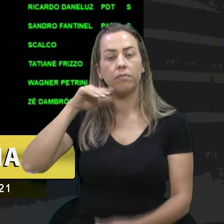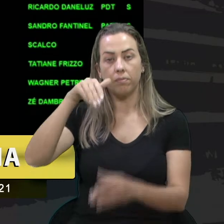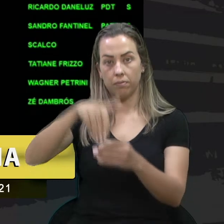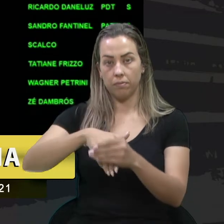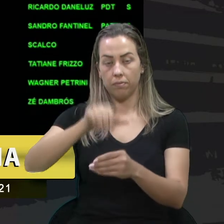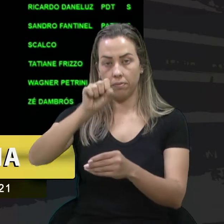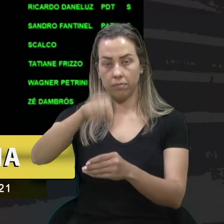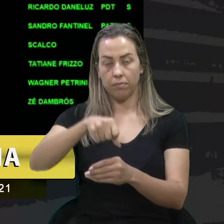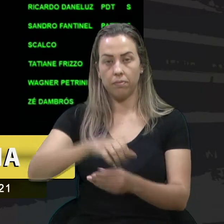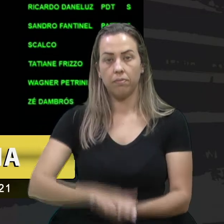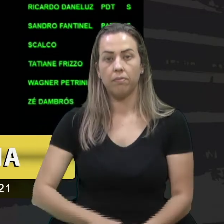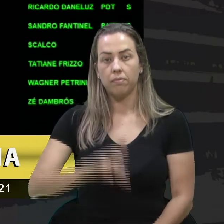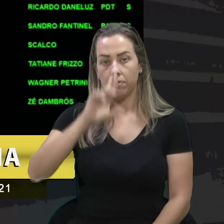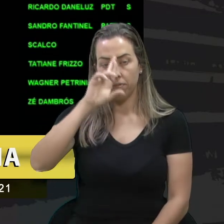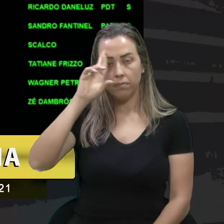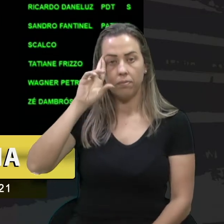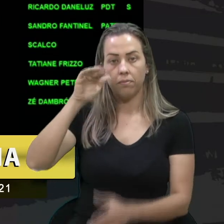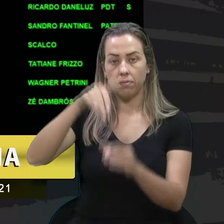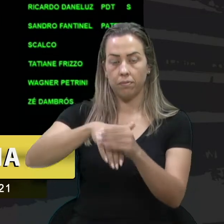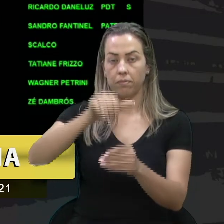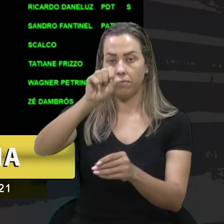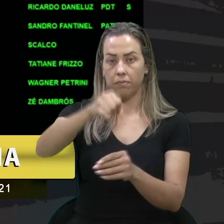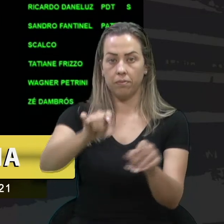e Rafael Bueno também